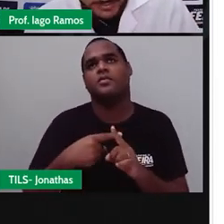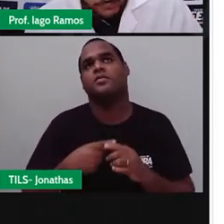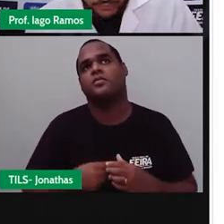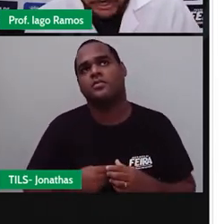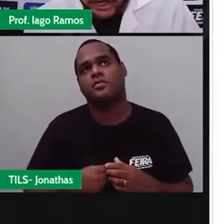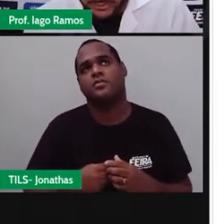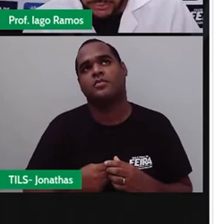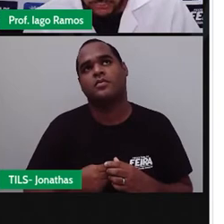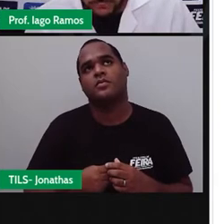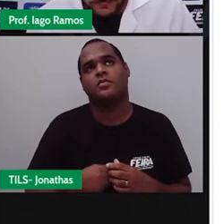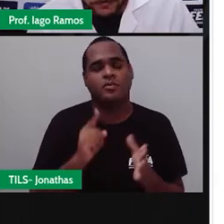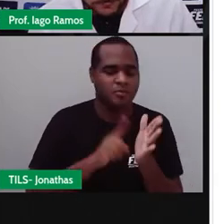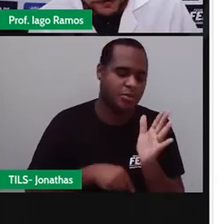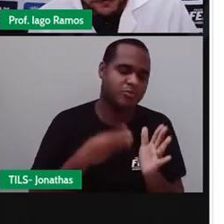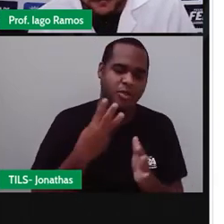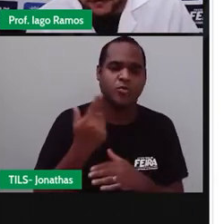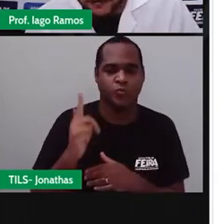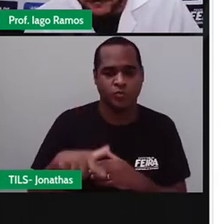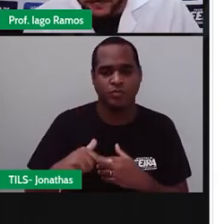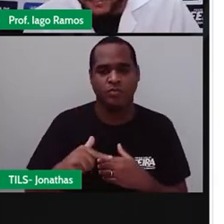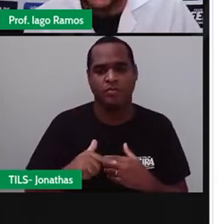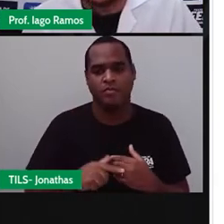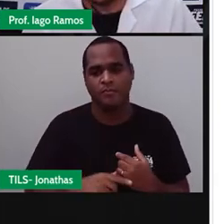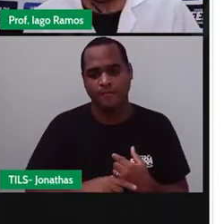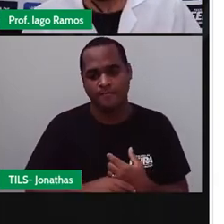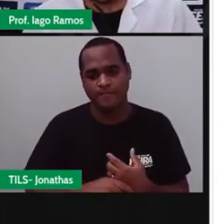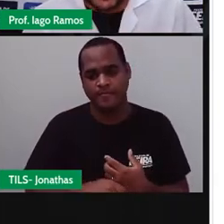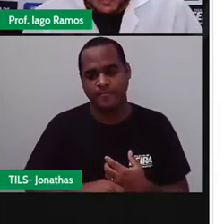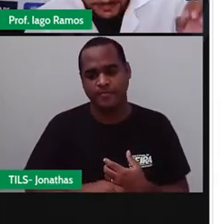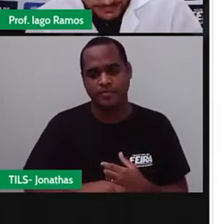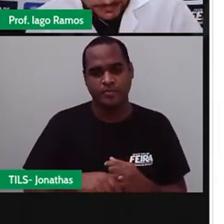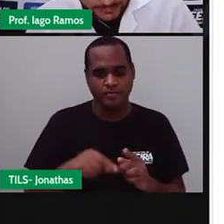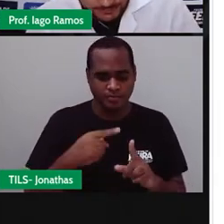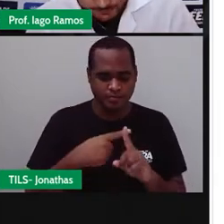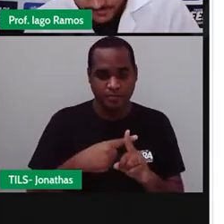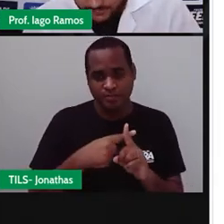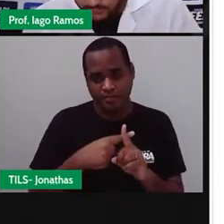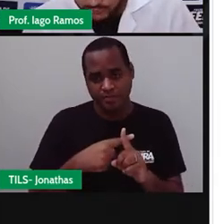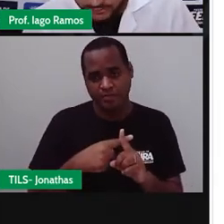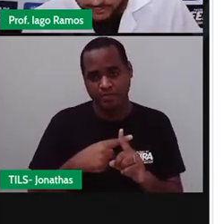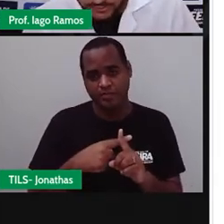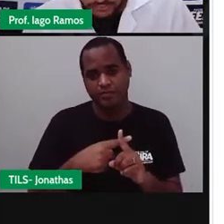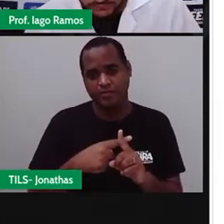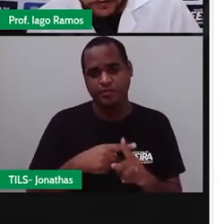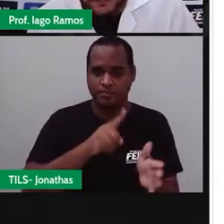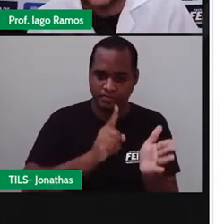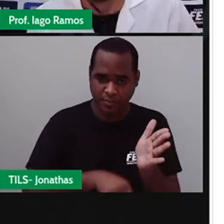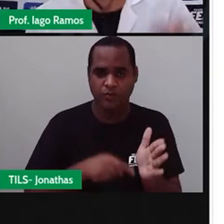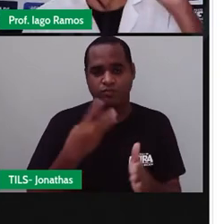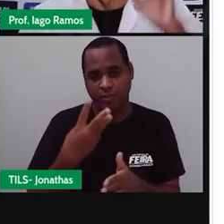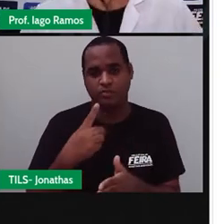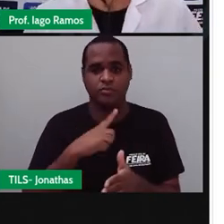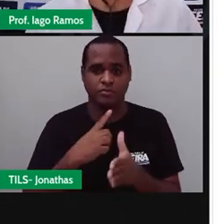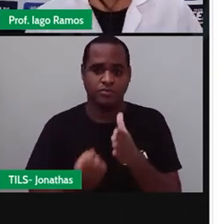menos 3 de novo, mais menos 3 de novo.